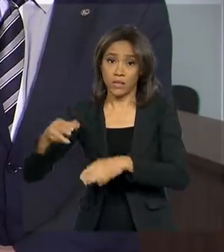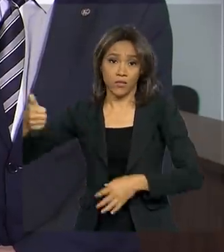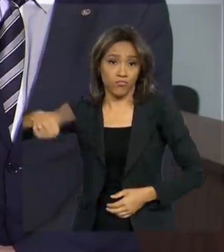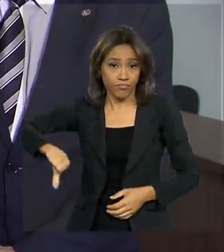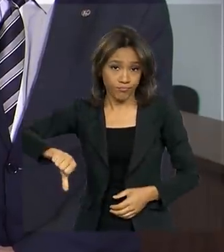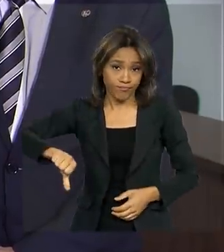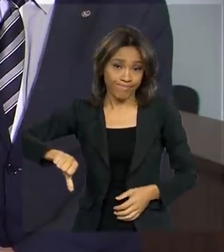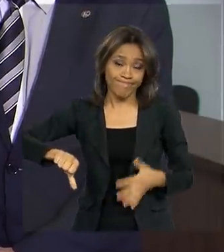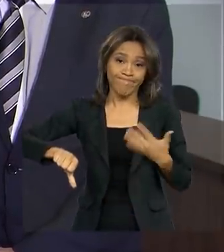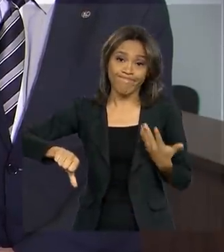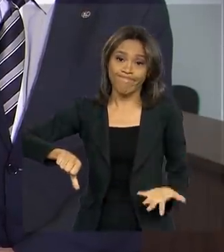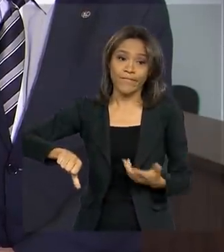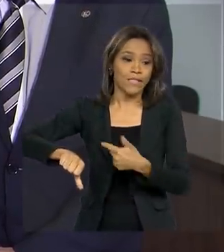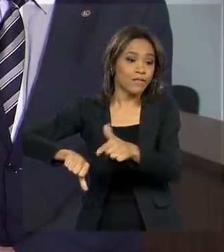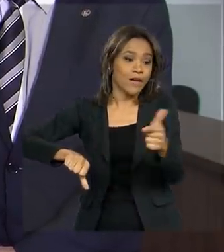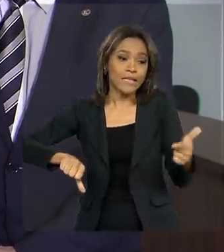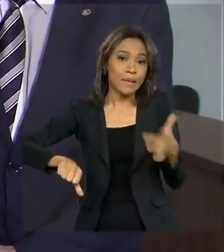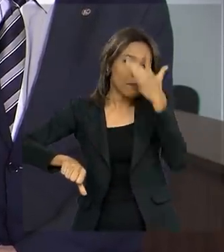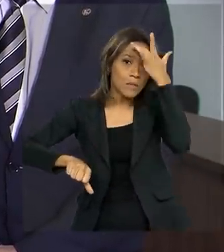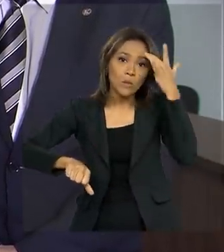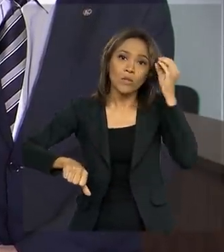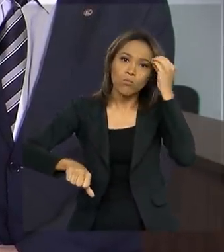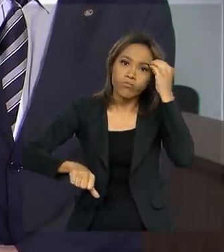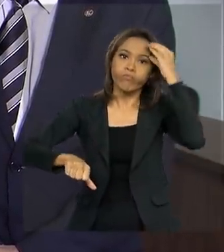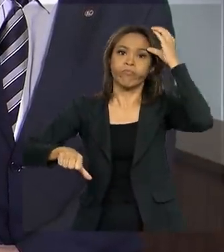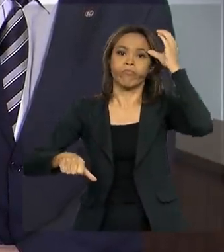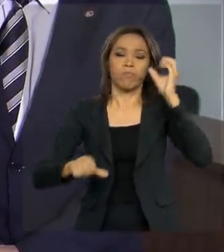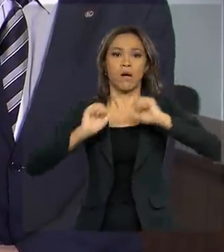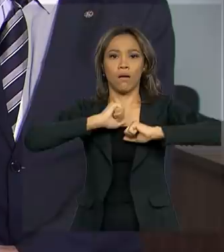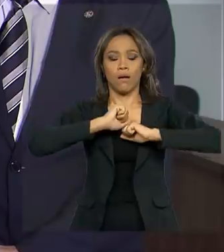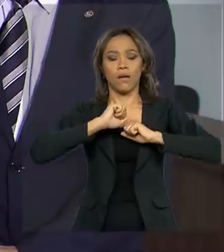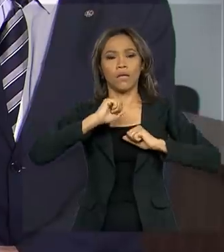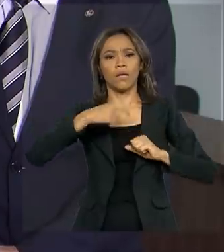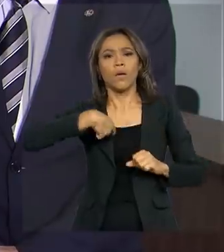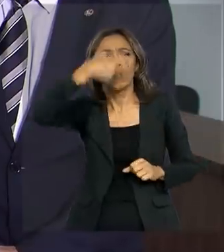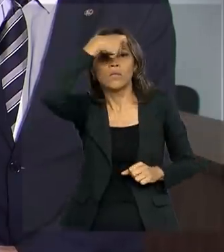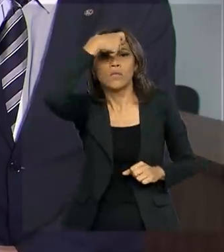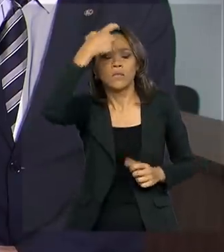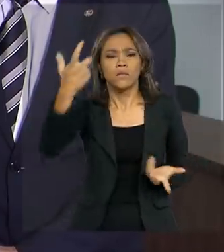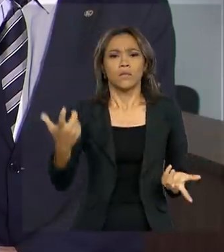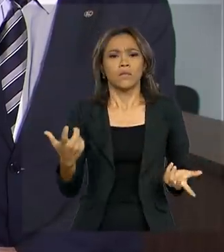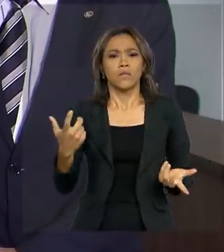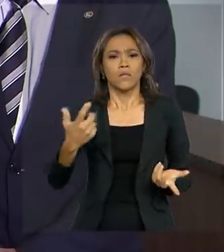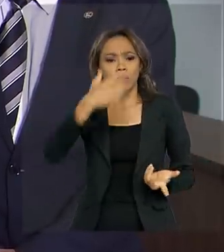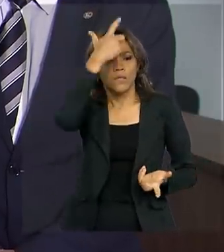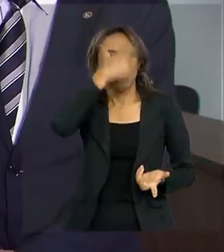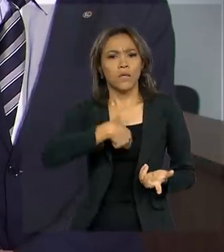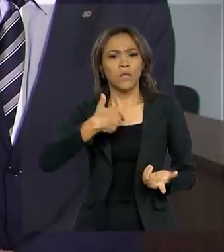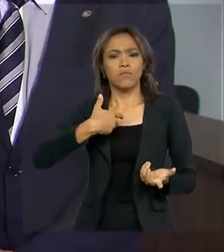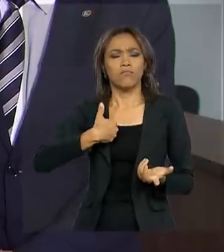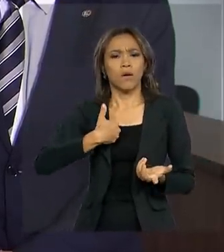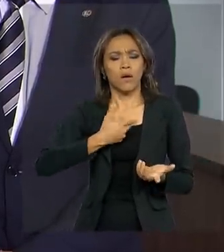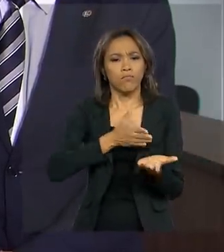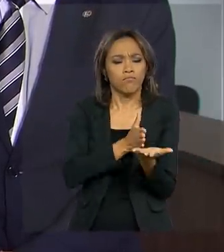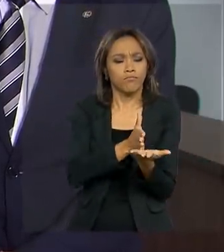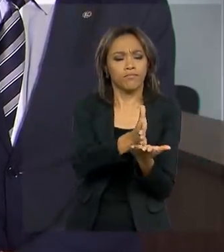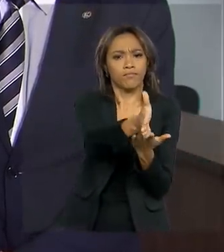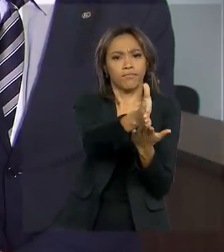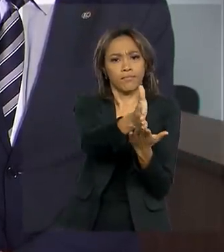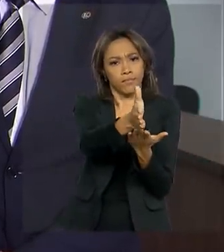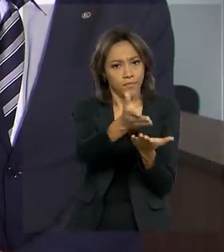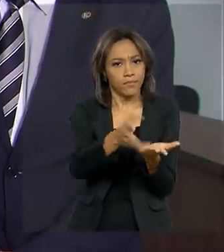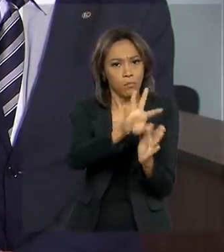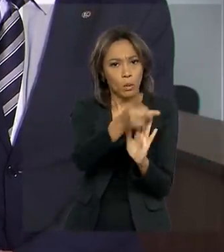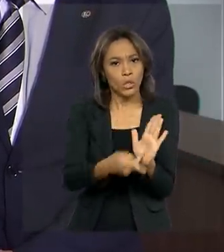nós não teremos pessoas esclarecidas, não teremos pessoas que tenham um norte na sua vida e, em consequência, o